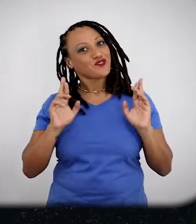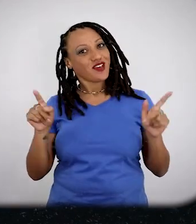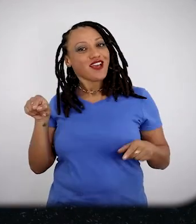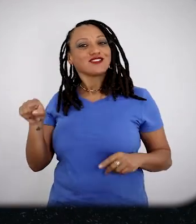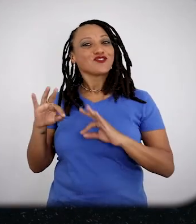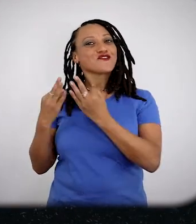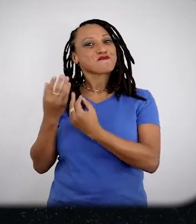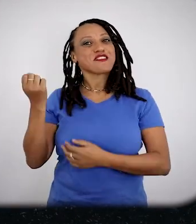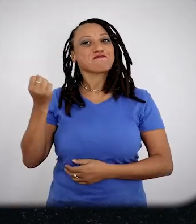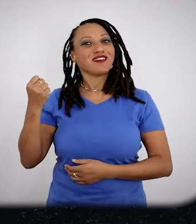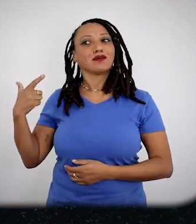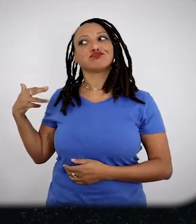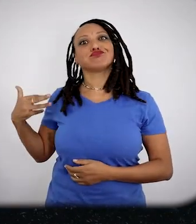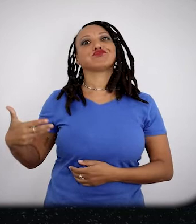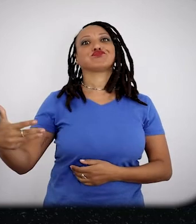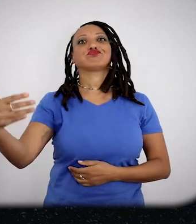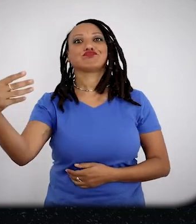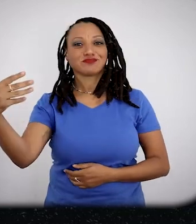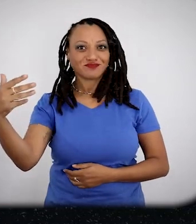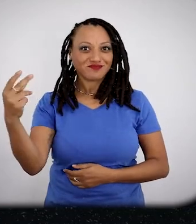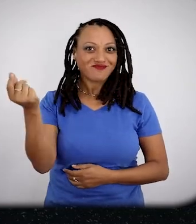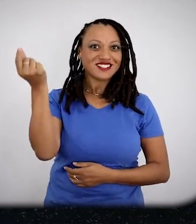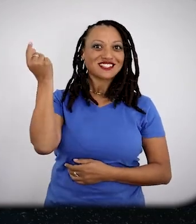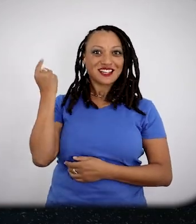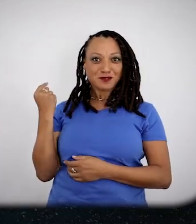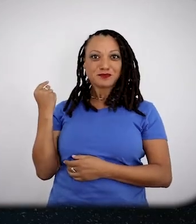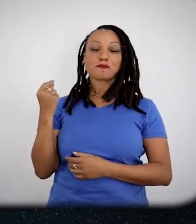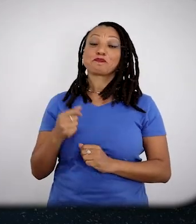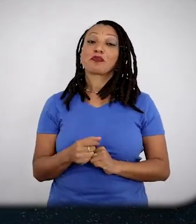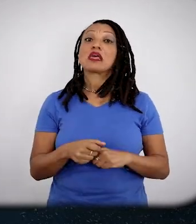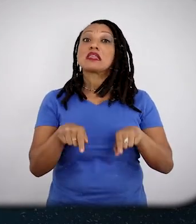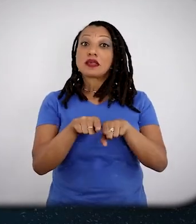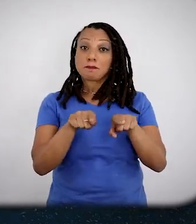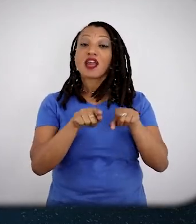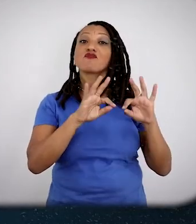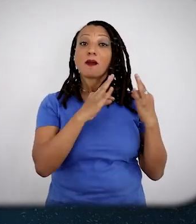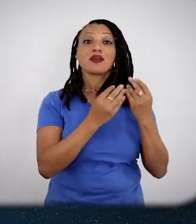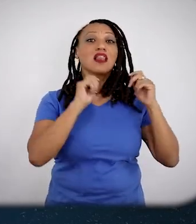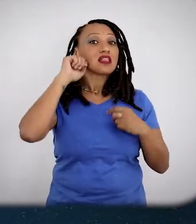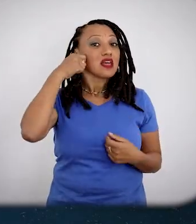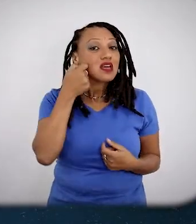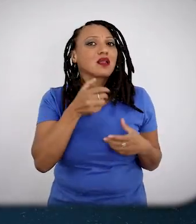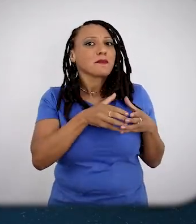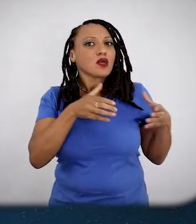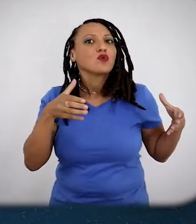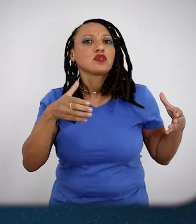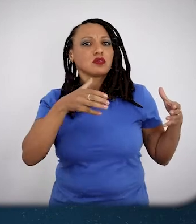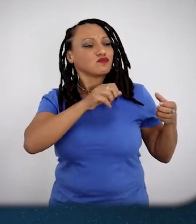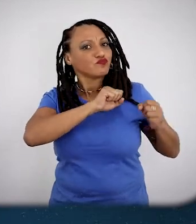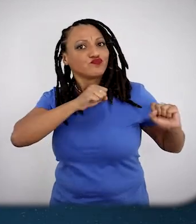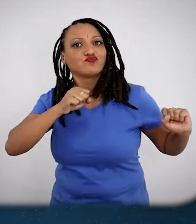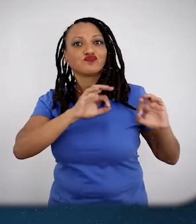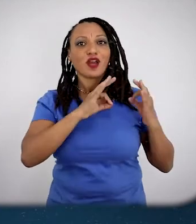a característica, por longo período, foi de famílias extensas, muitas lideradas